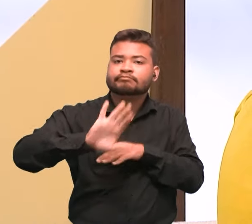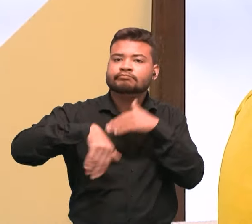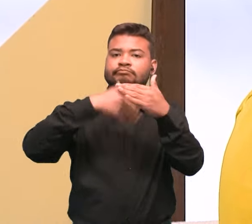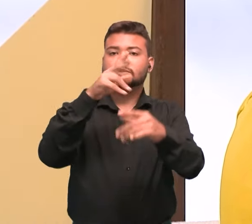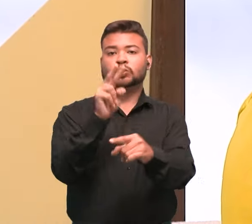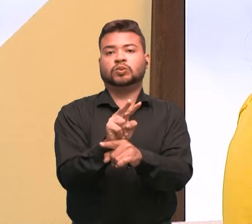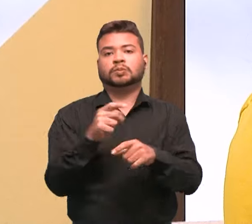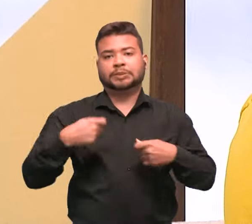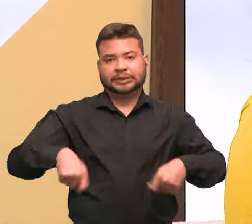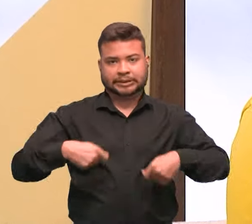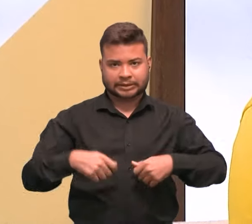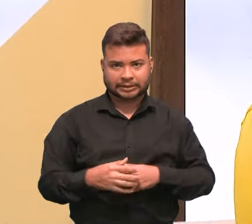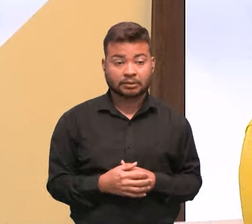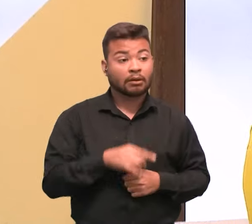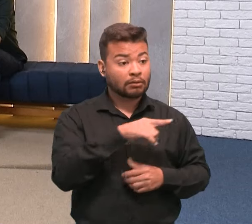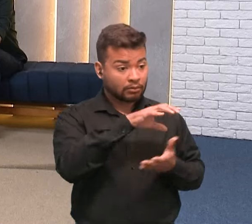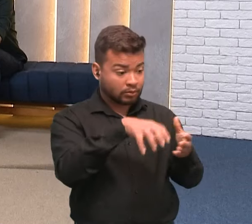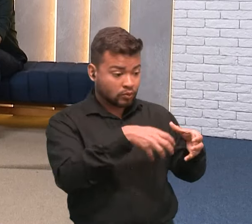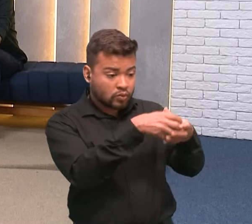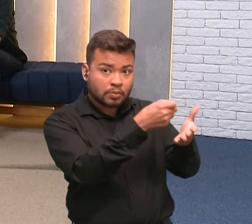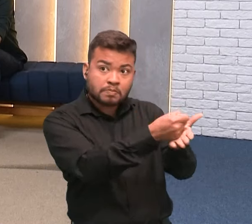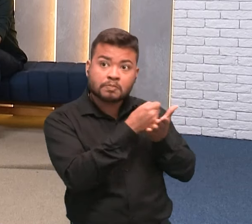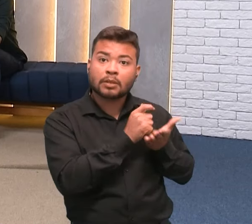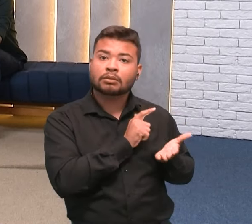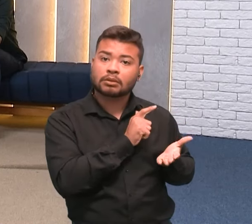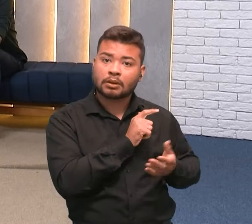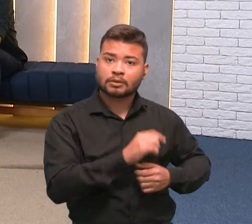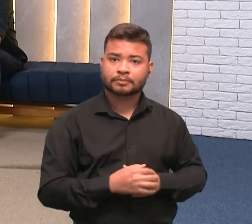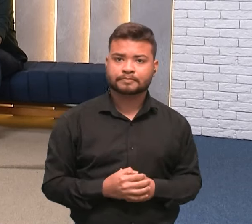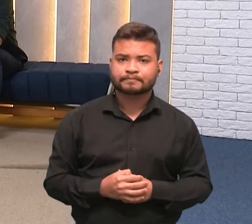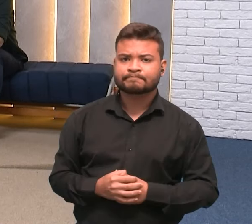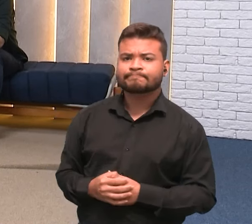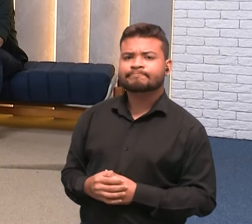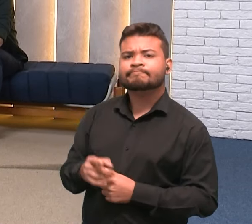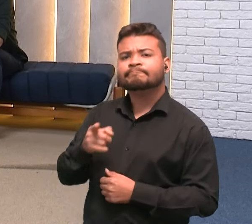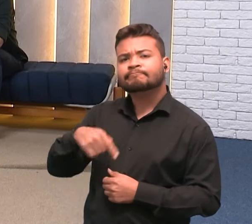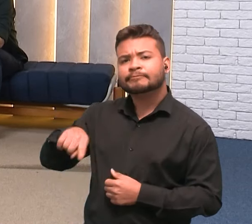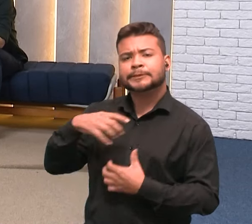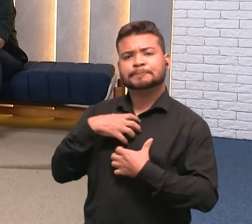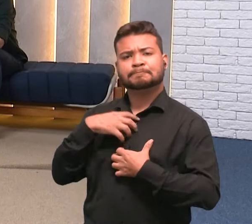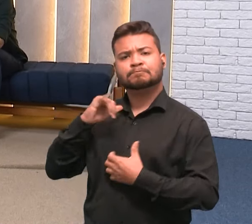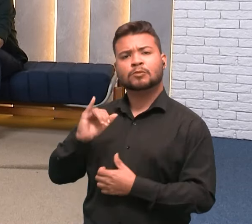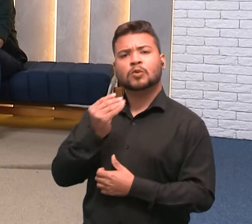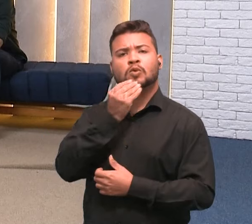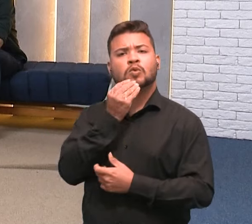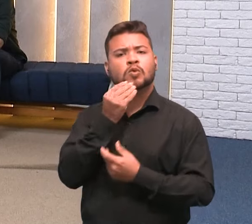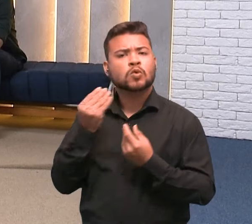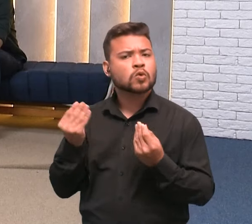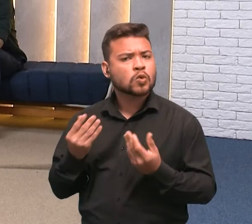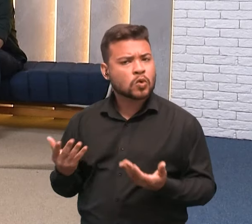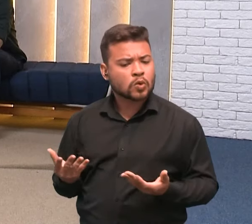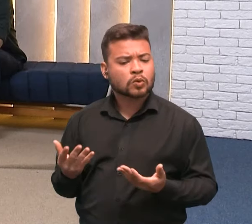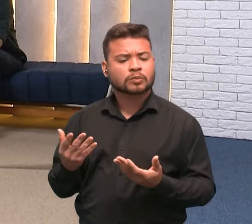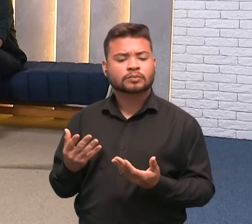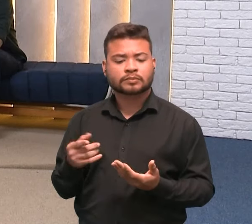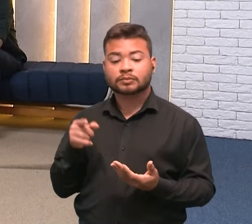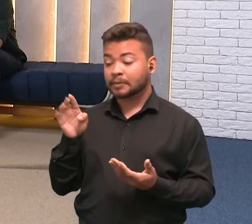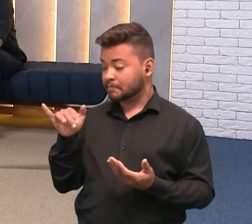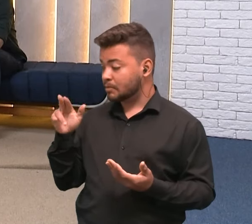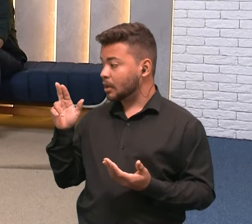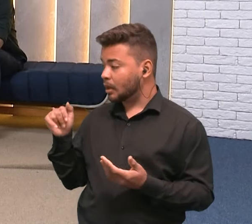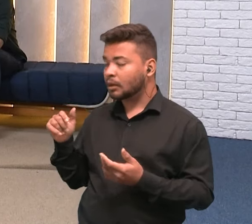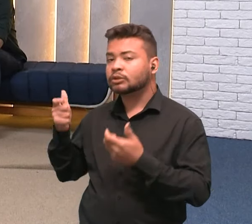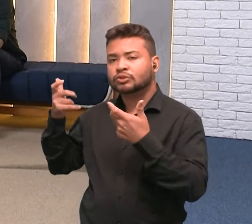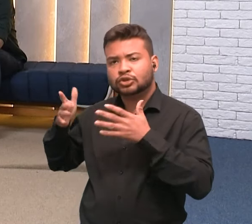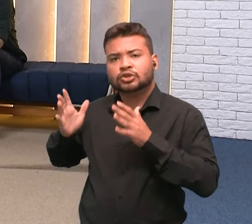SEI. Para vocês, assim, essa oportunidade, ela surgiu para você, na verdade, o a Bianca já disse.